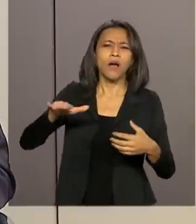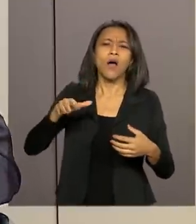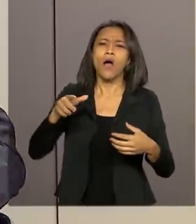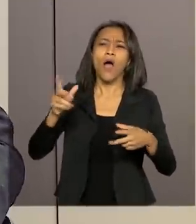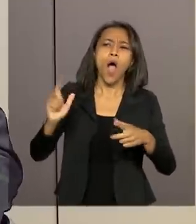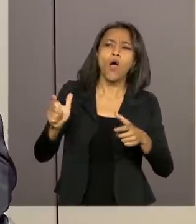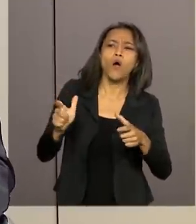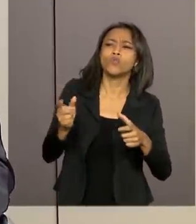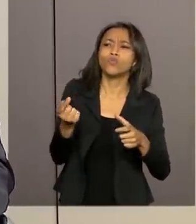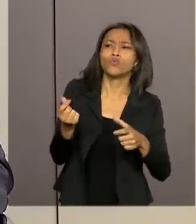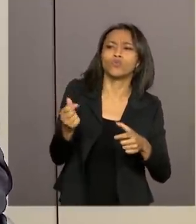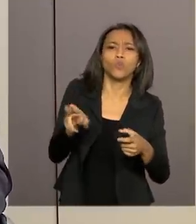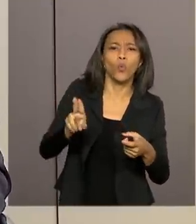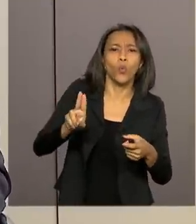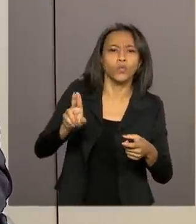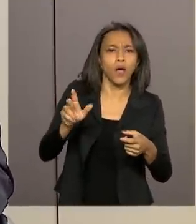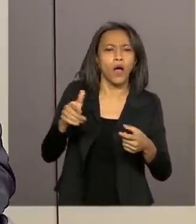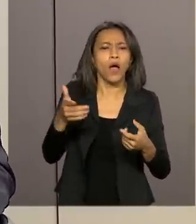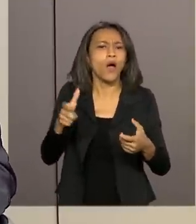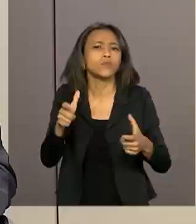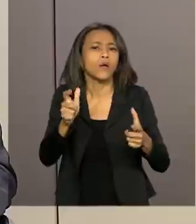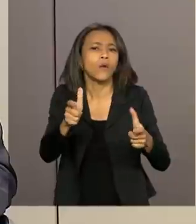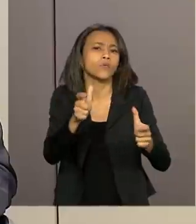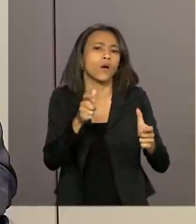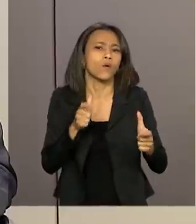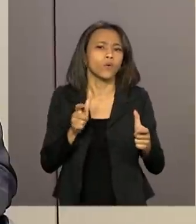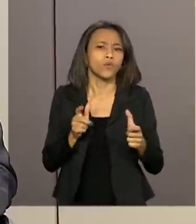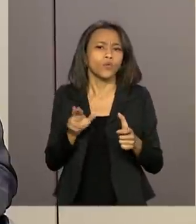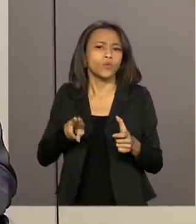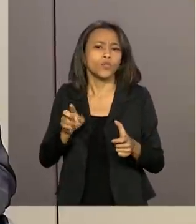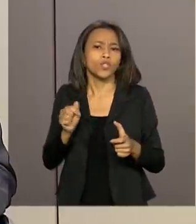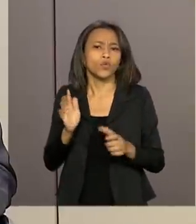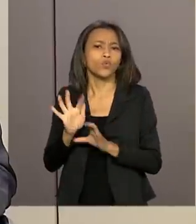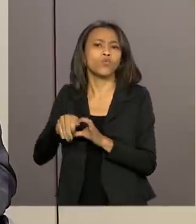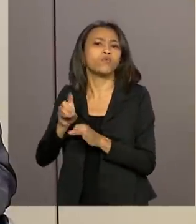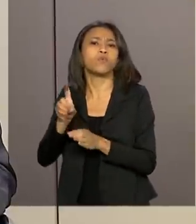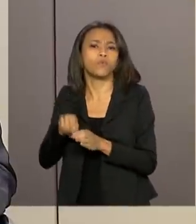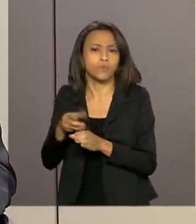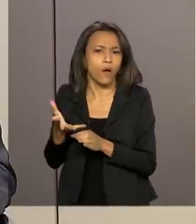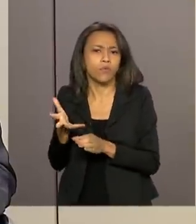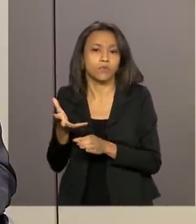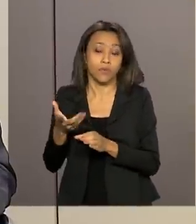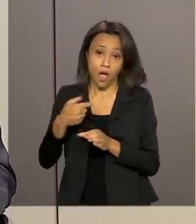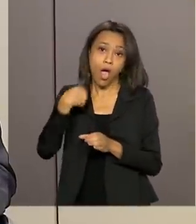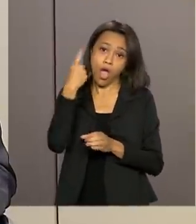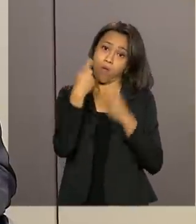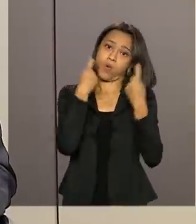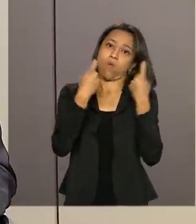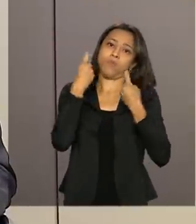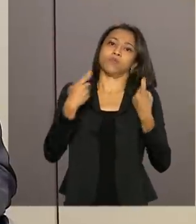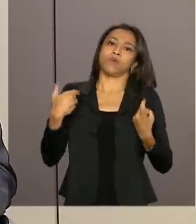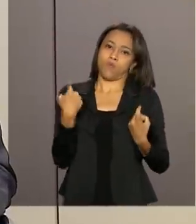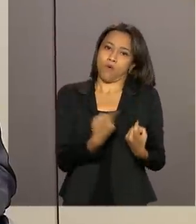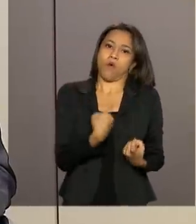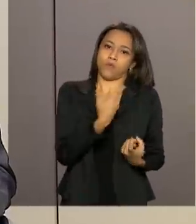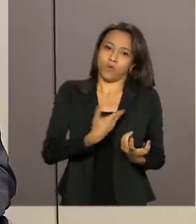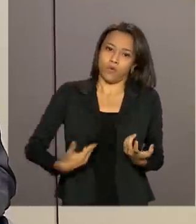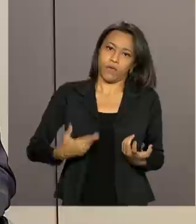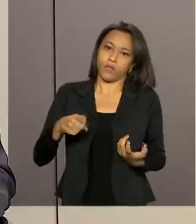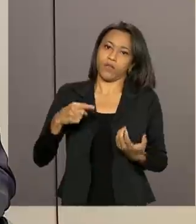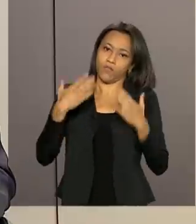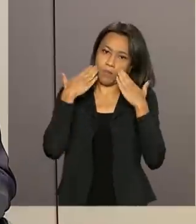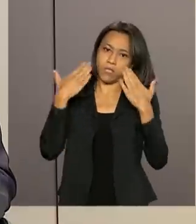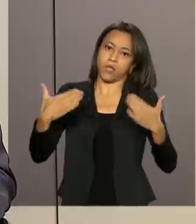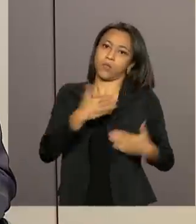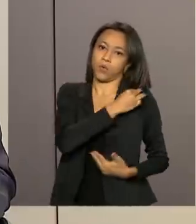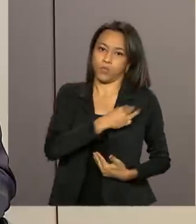efetivamente alocados os recursos do fundo Amazônia, porque a nossa preocupação, e aí isso foi muito colocado pelo ministro Ricardo